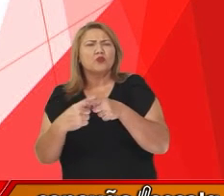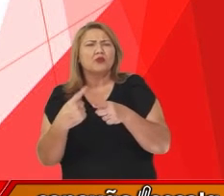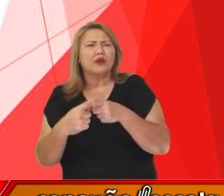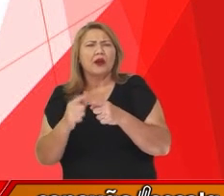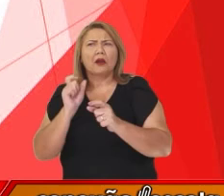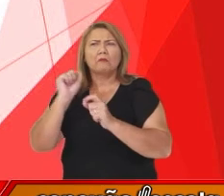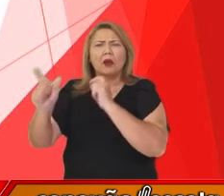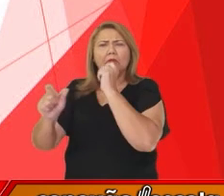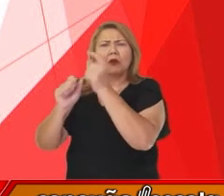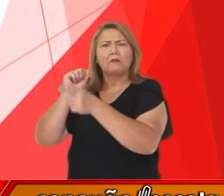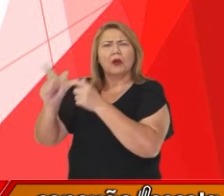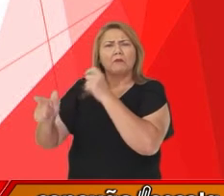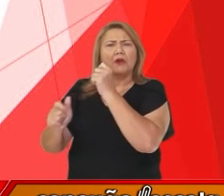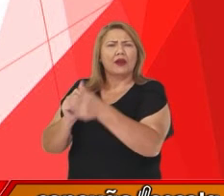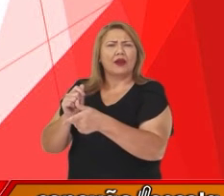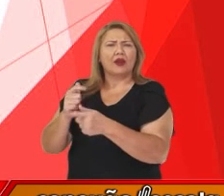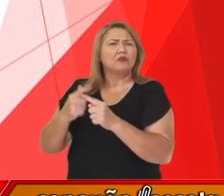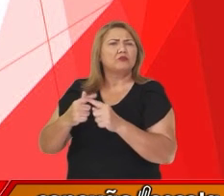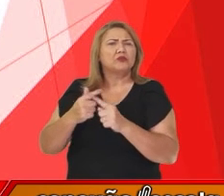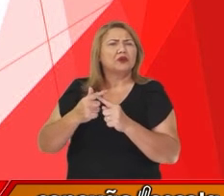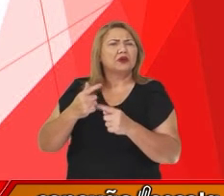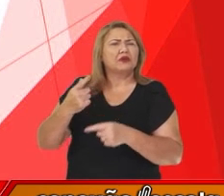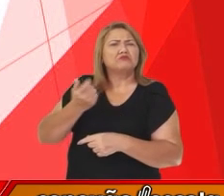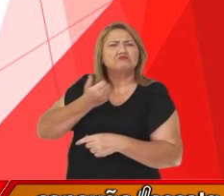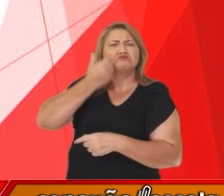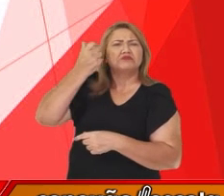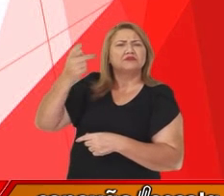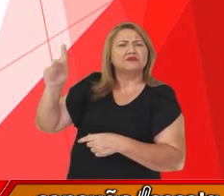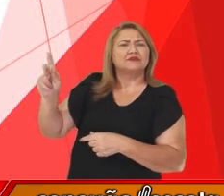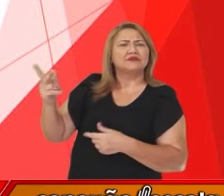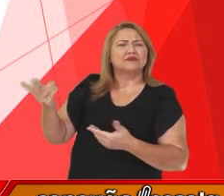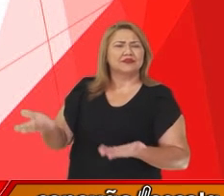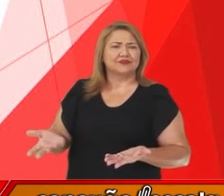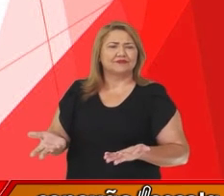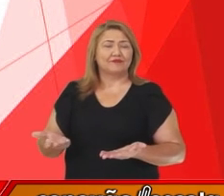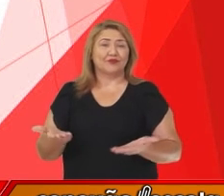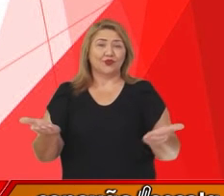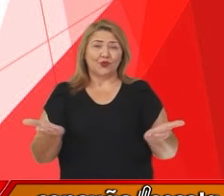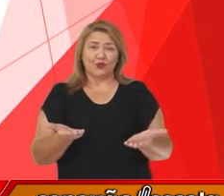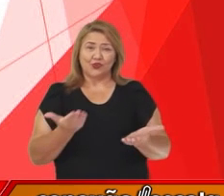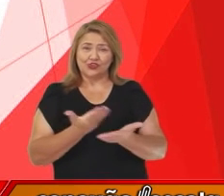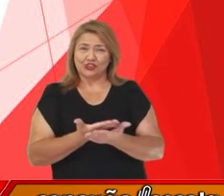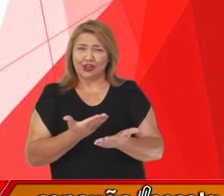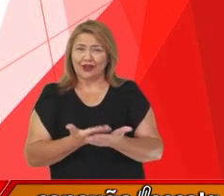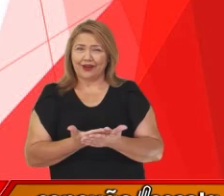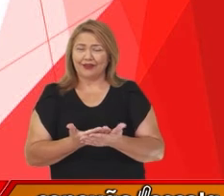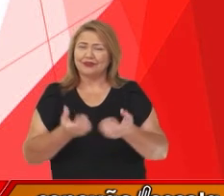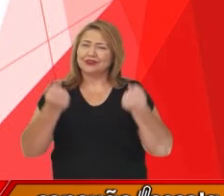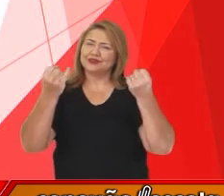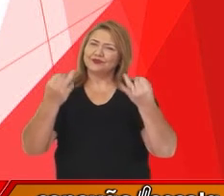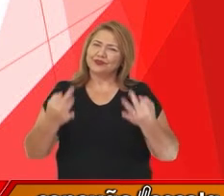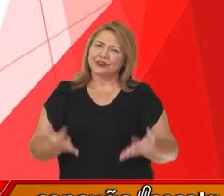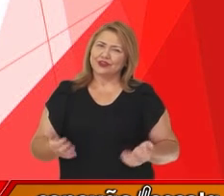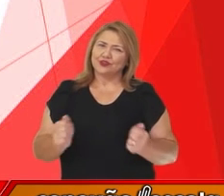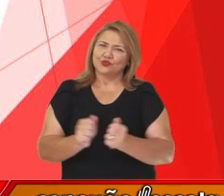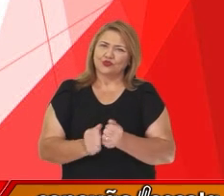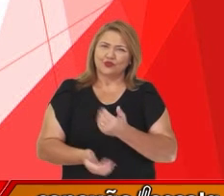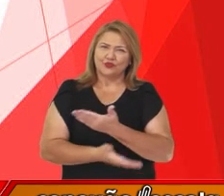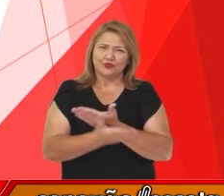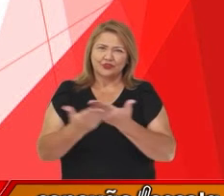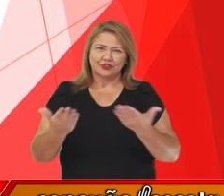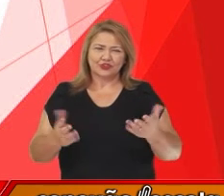agressões à jornalista. Por que ela foi agredida? Nesta aula, então, nós comentamos com vocês